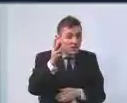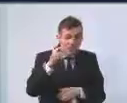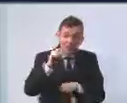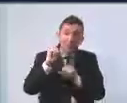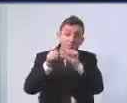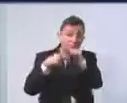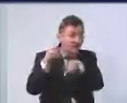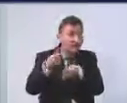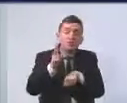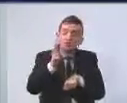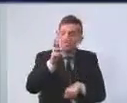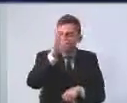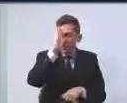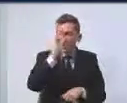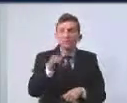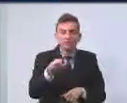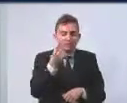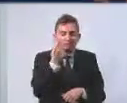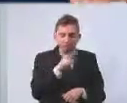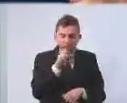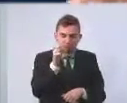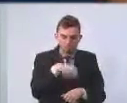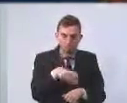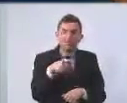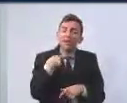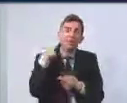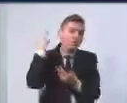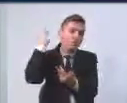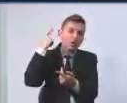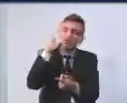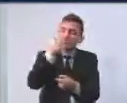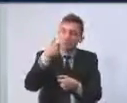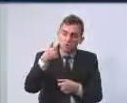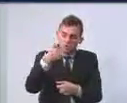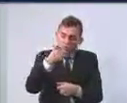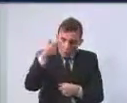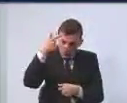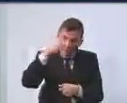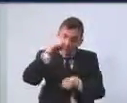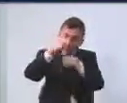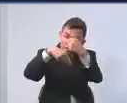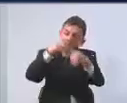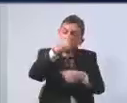compromisso é que haja a mesma solução de 2012 para 2013, a gente